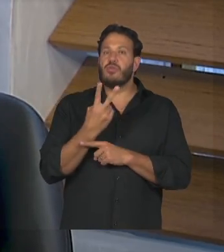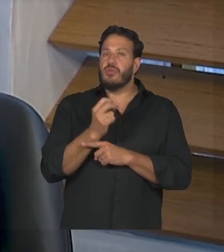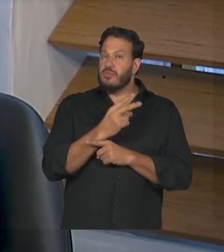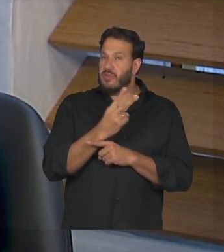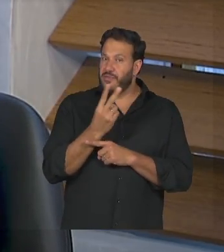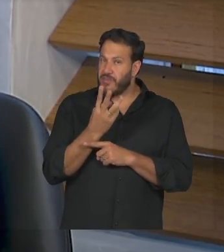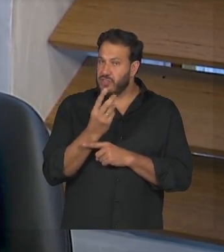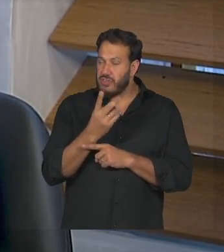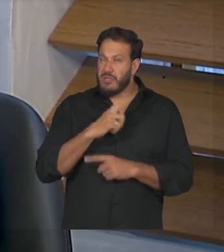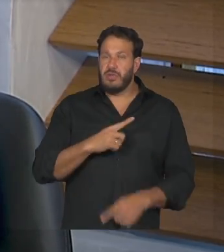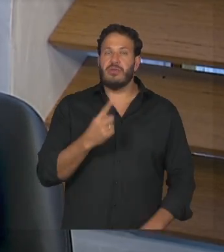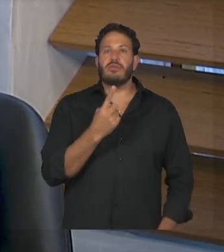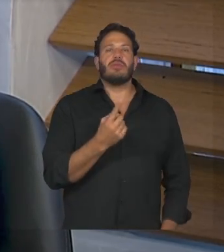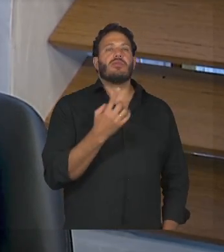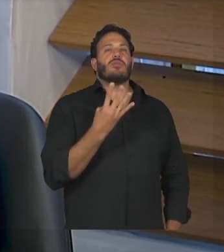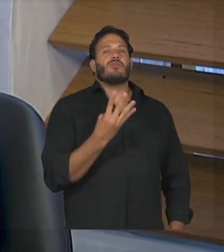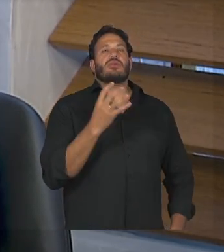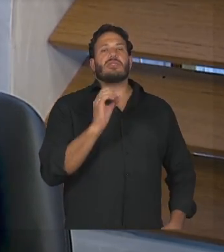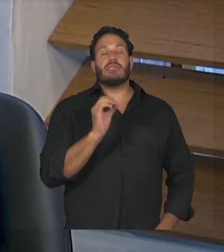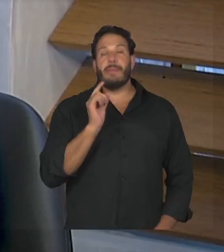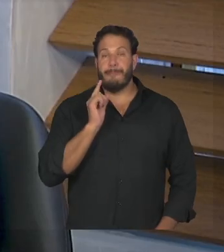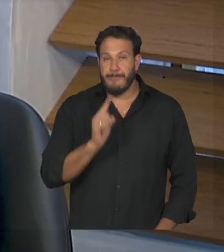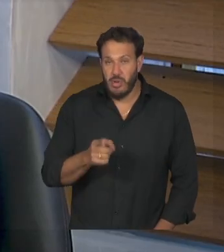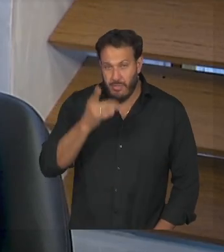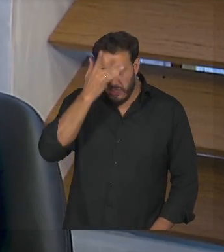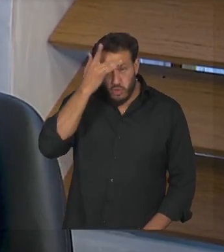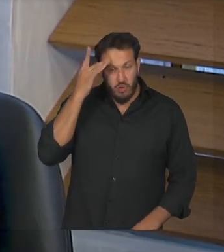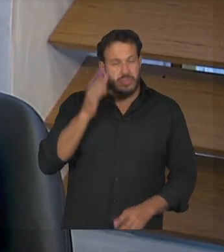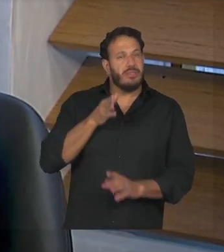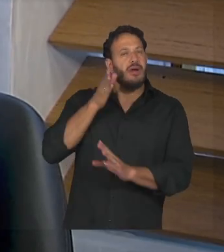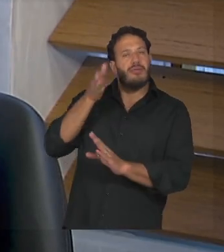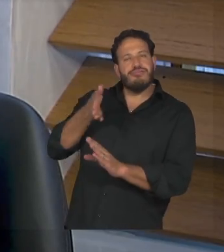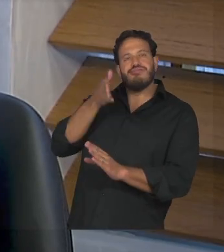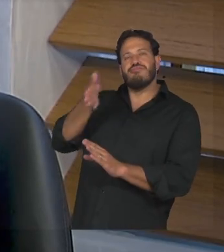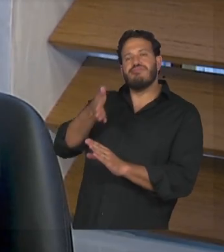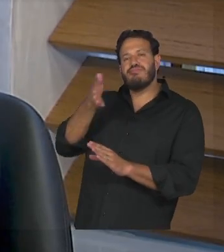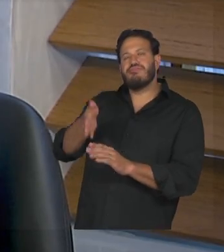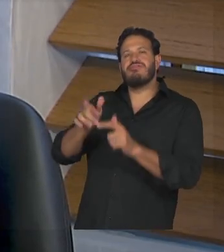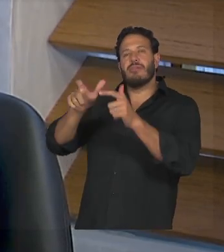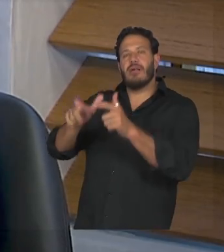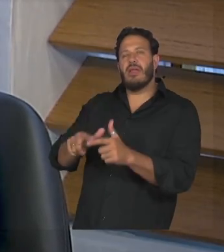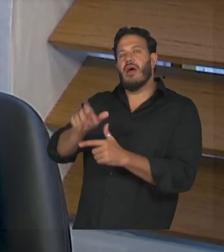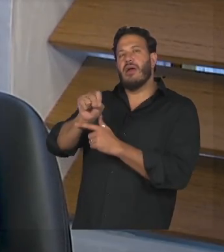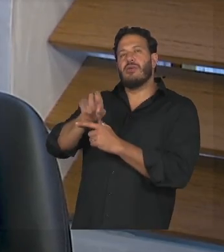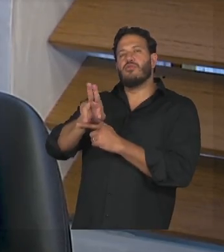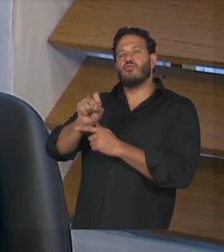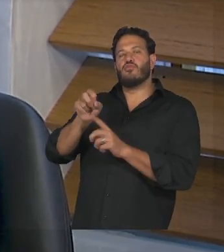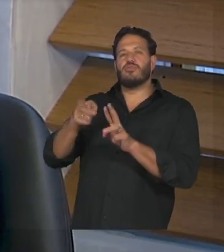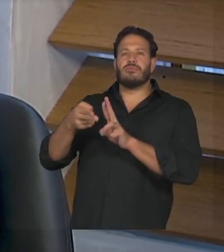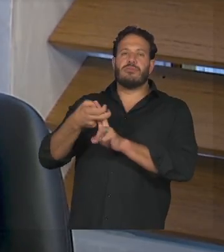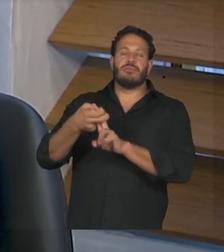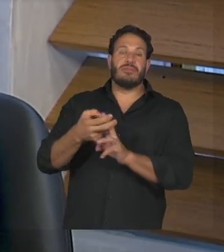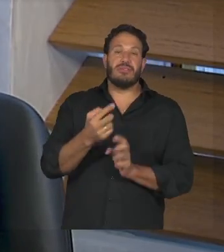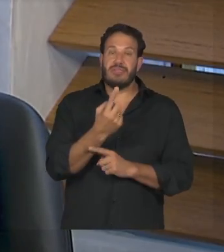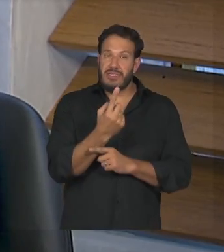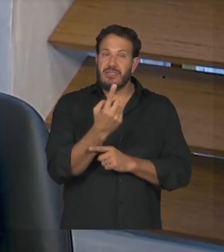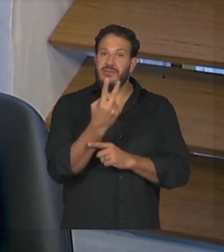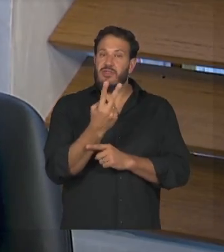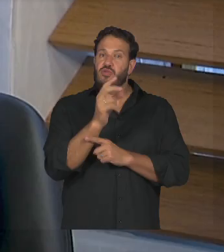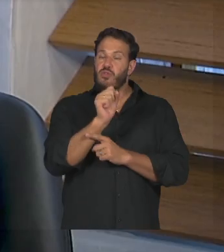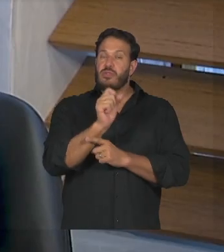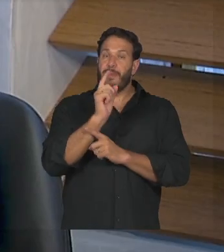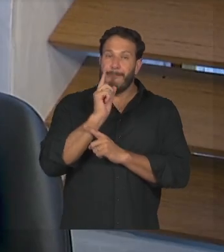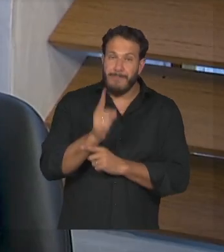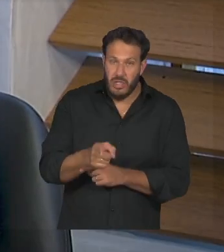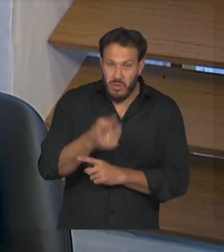mil pessoas que passam pelo SUS sendo 128 mil pessoas que estão entre